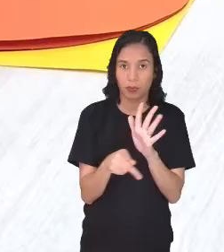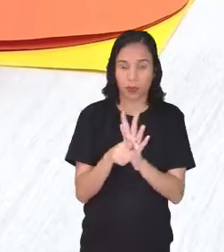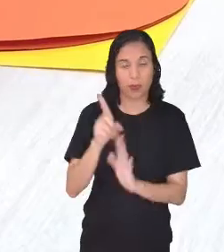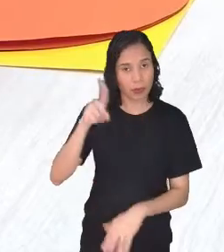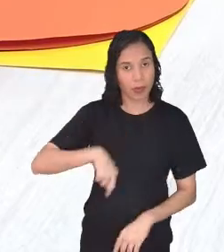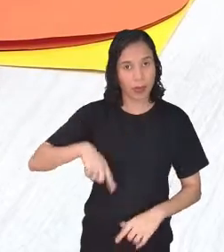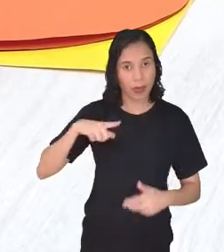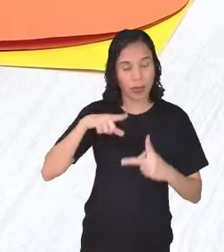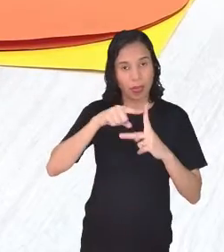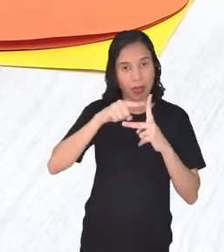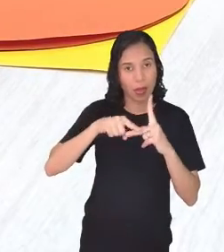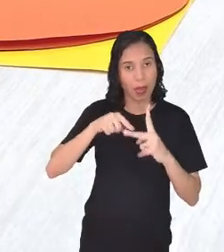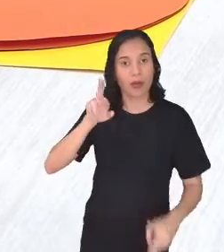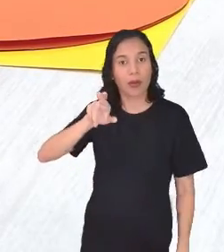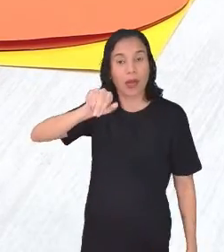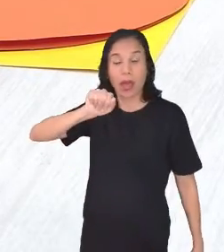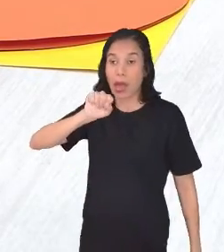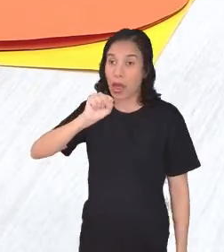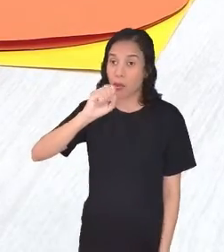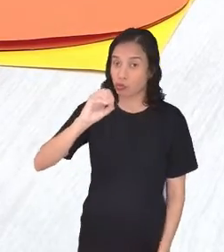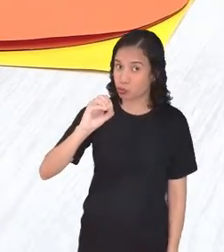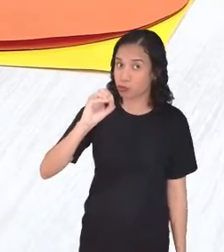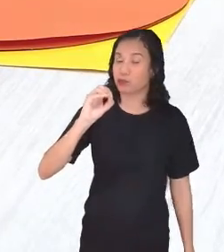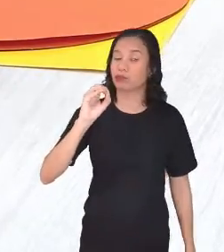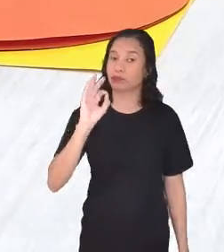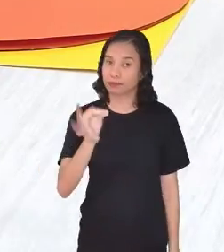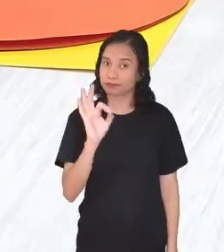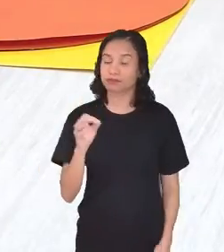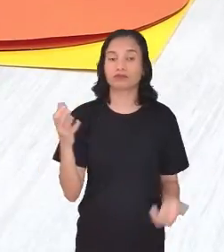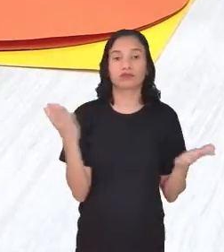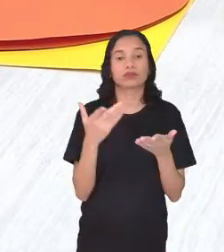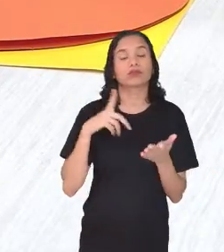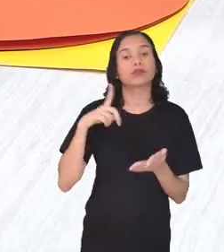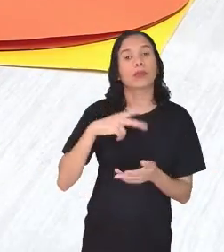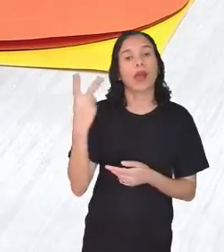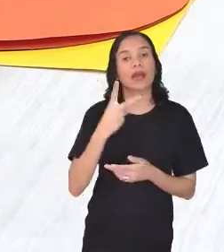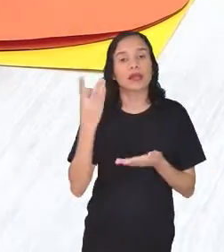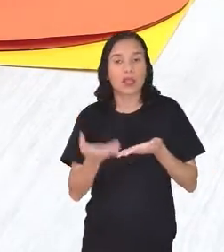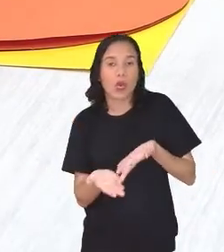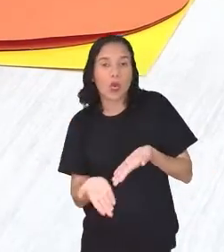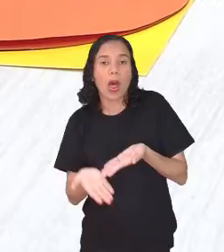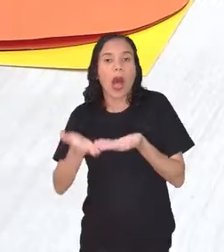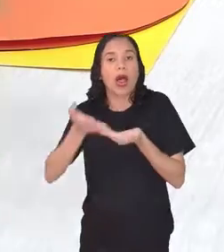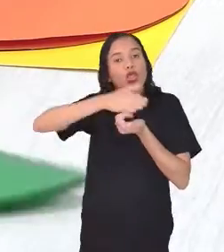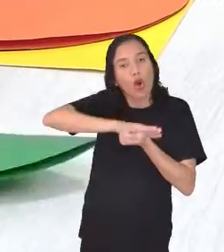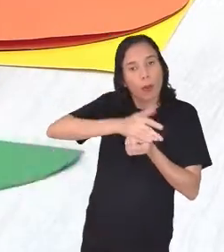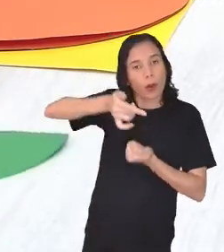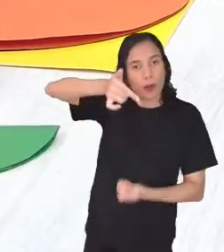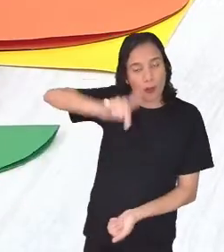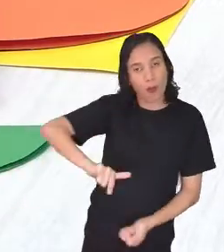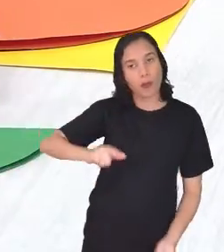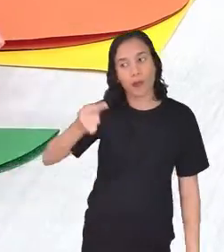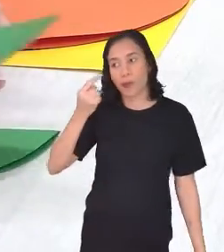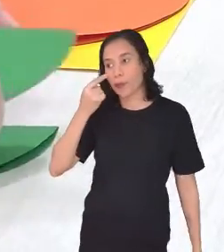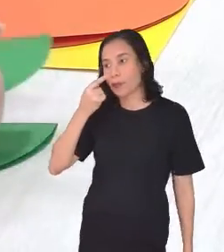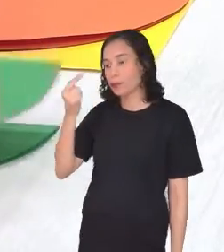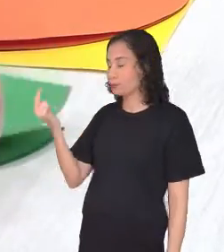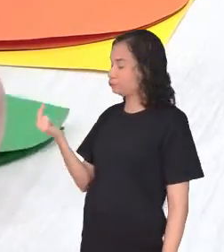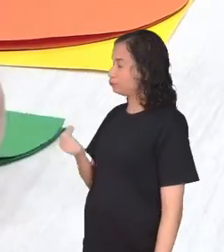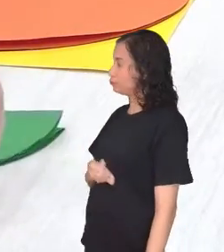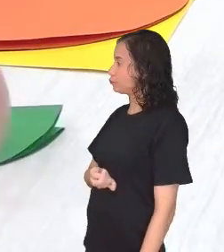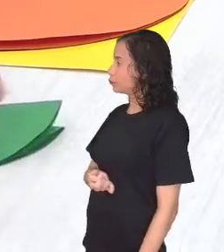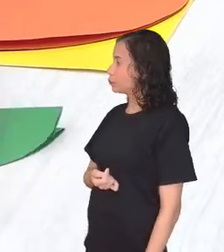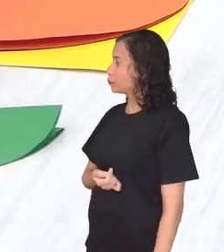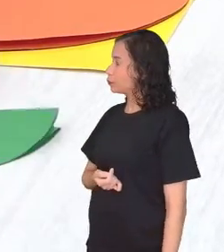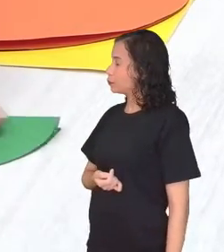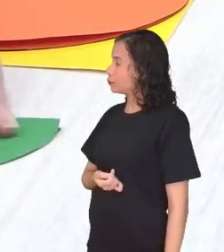reto, raso, ângulo raso. Aí, quando eu dou a segunda dobra, olha só. Quando eu dou